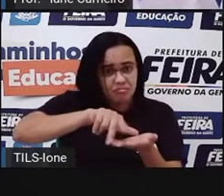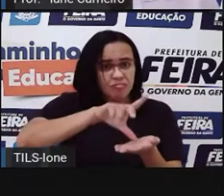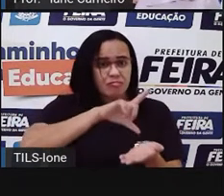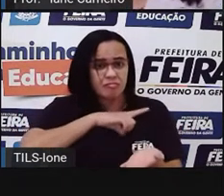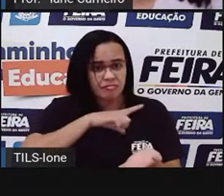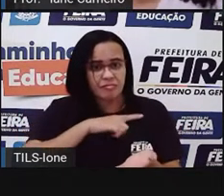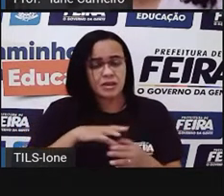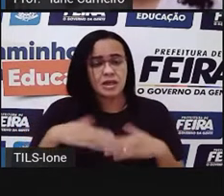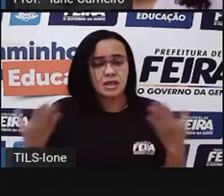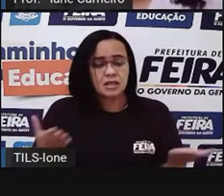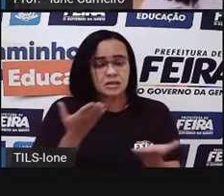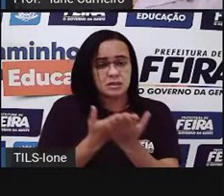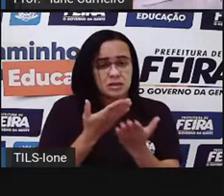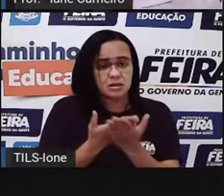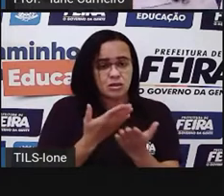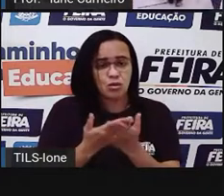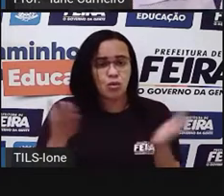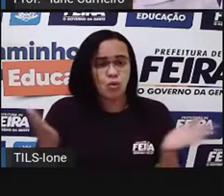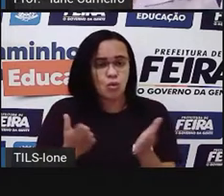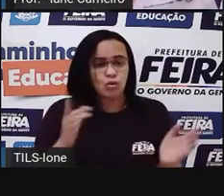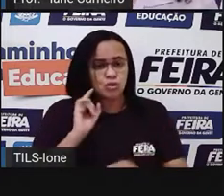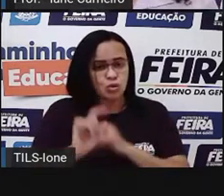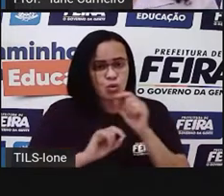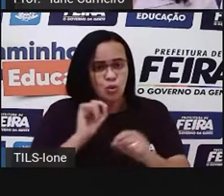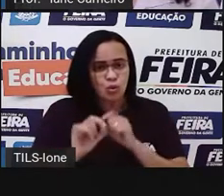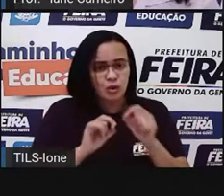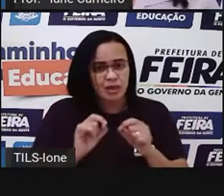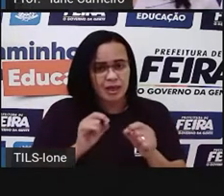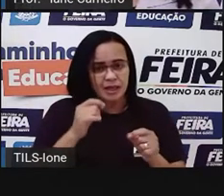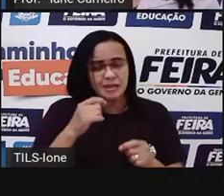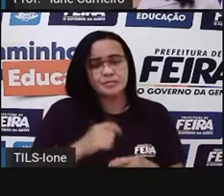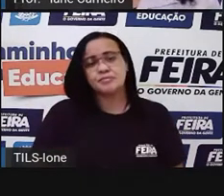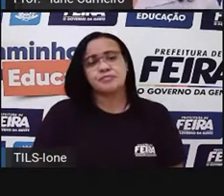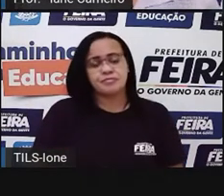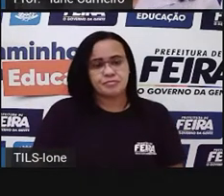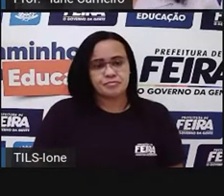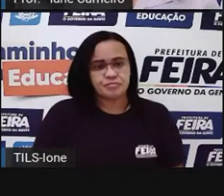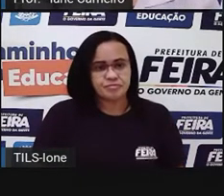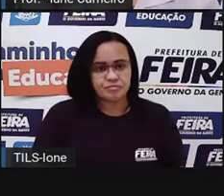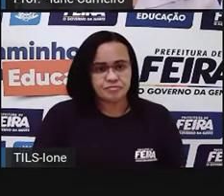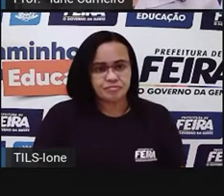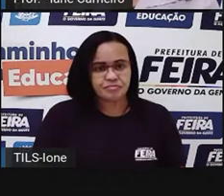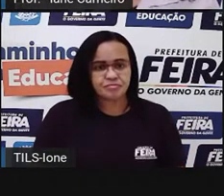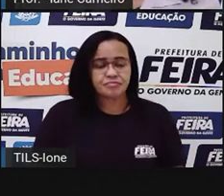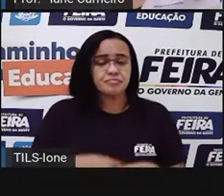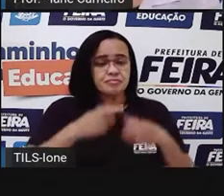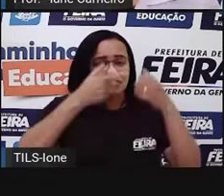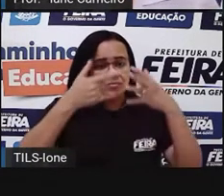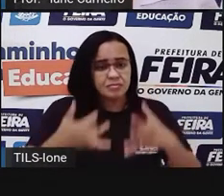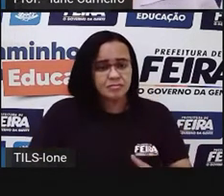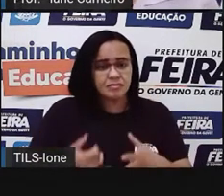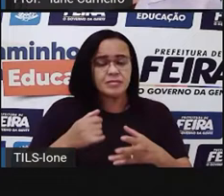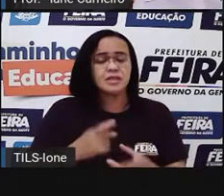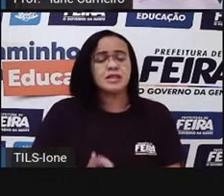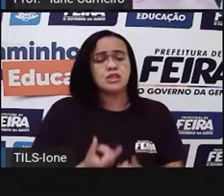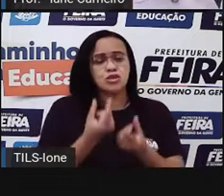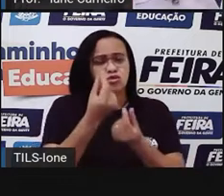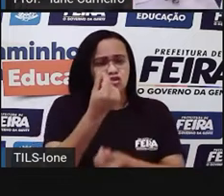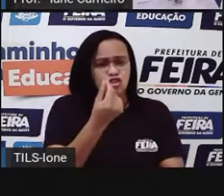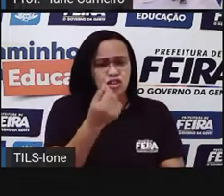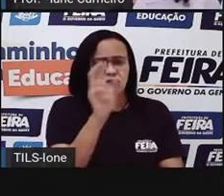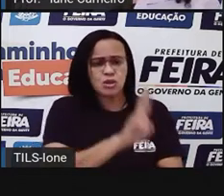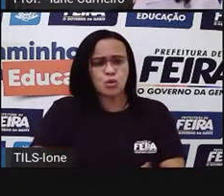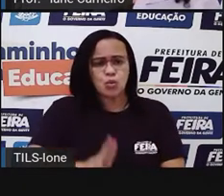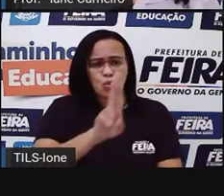a prova quer falar com vocês, né? Sobre o supermercado, né? Que é um lugar que nós vamos comprar usando o dinheiro, o